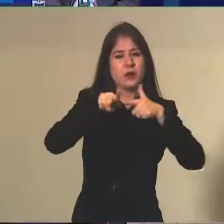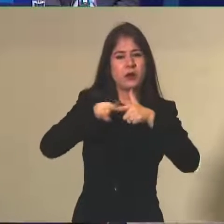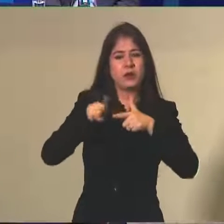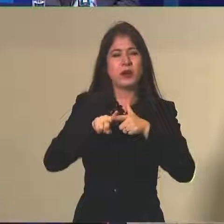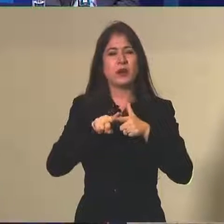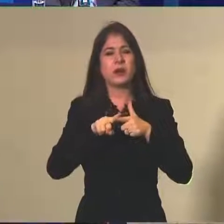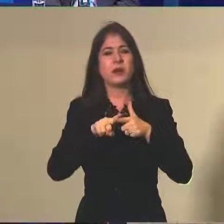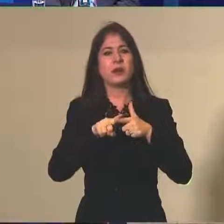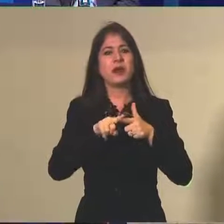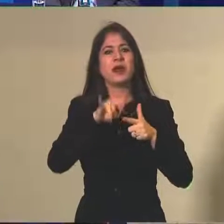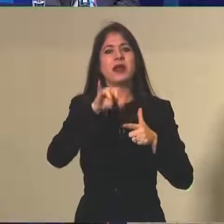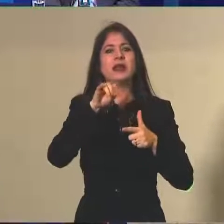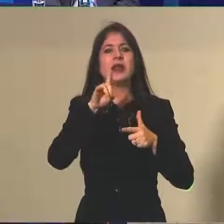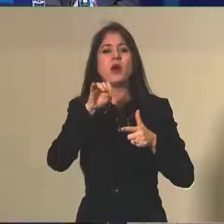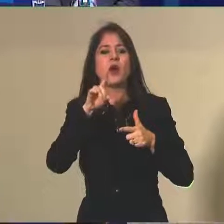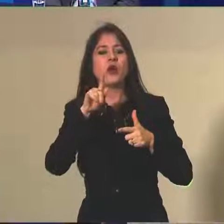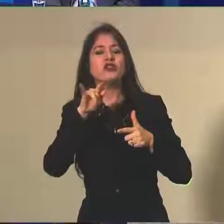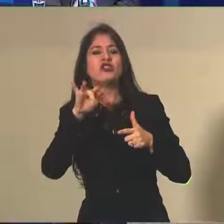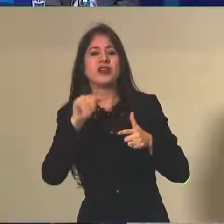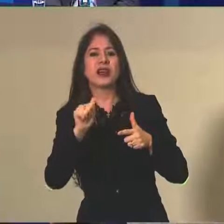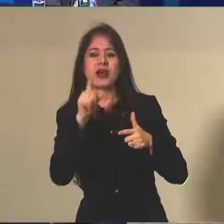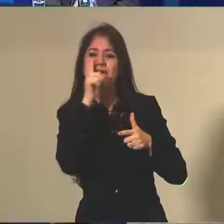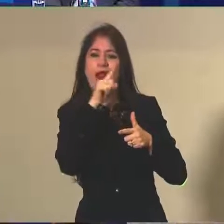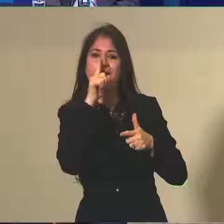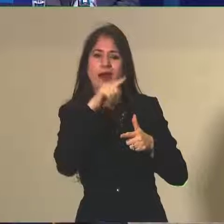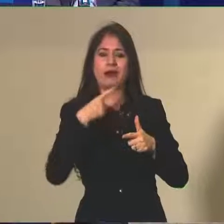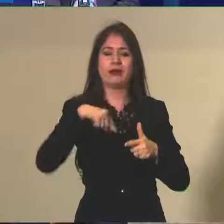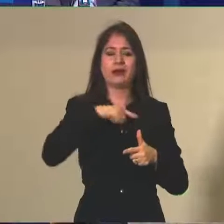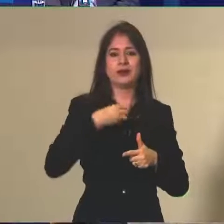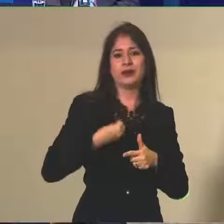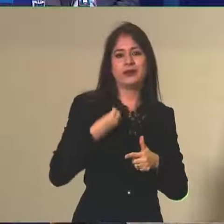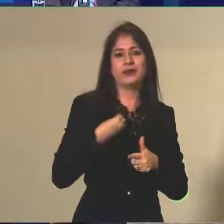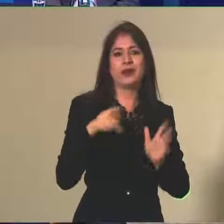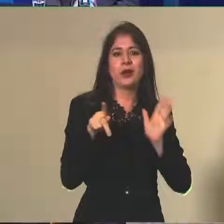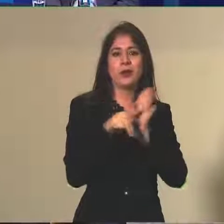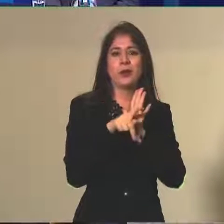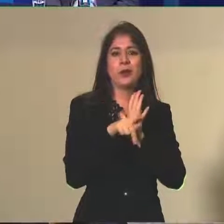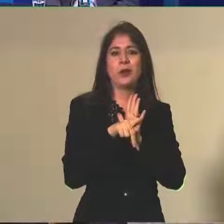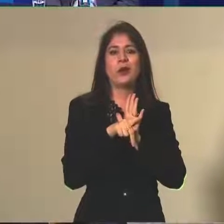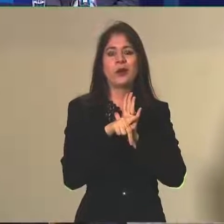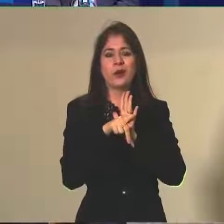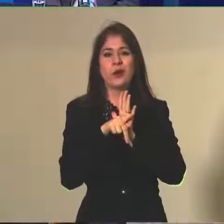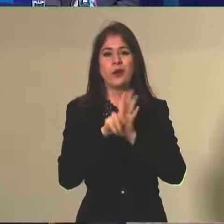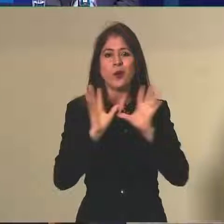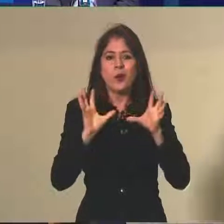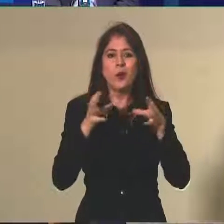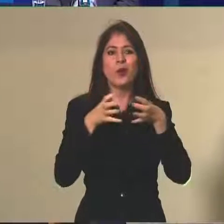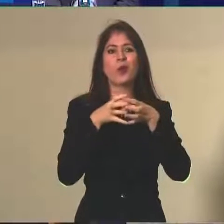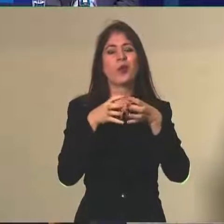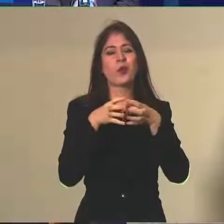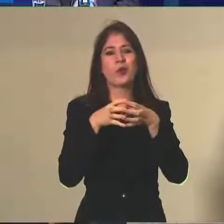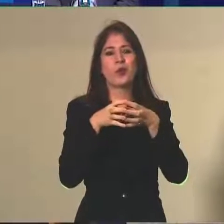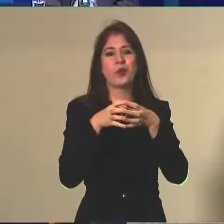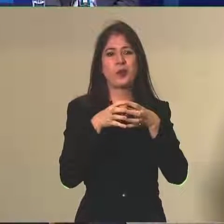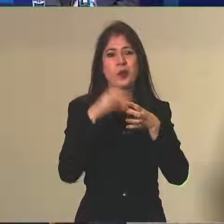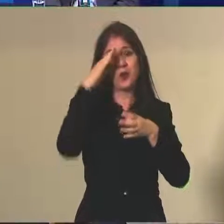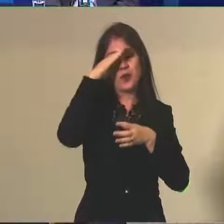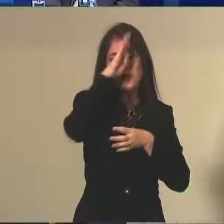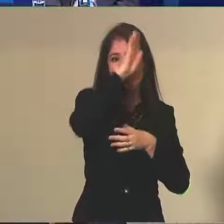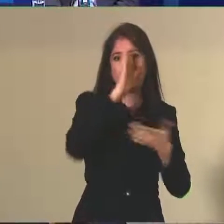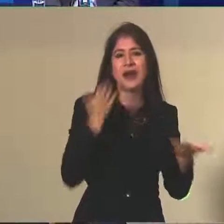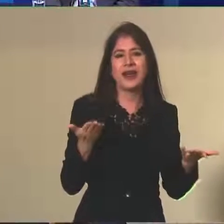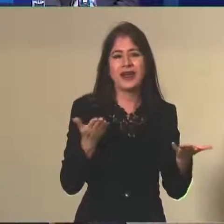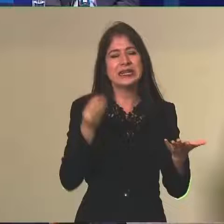ideologicamente ruins pelo Bolsonaro e pela equipe, depois houve uma tentativa de